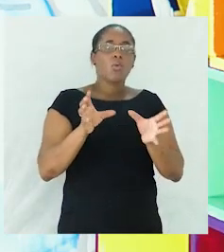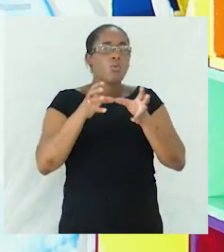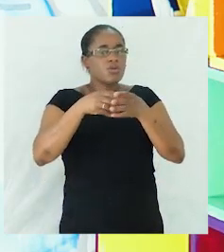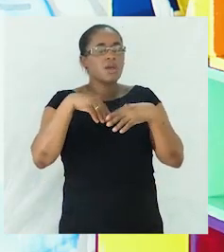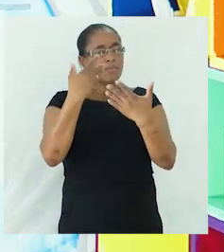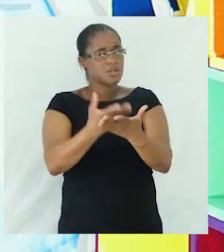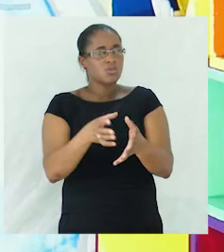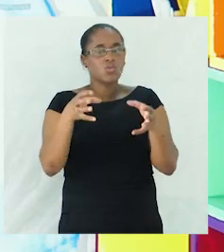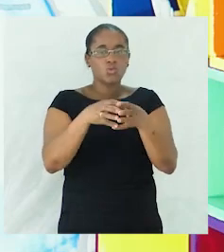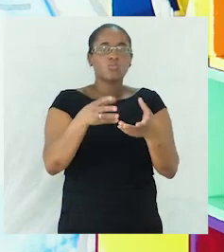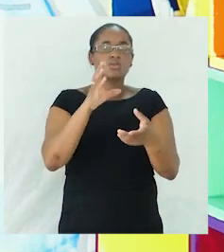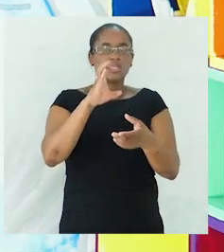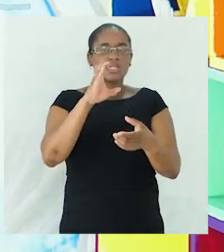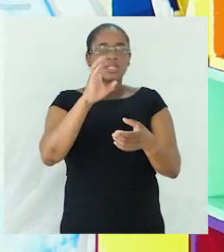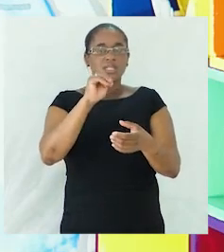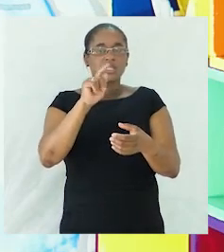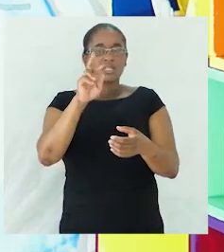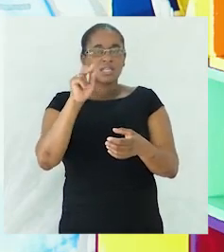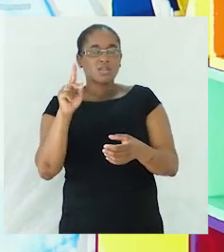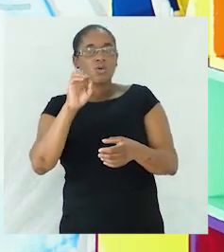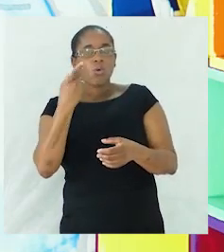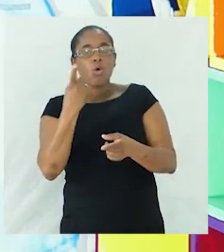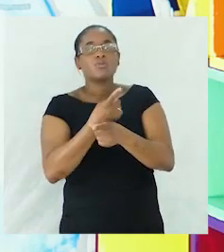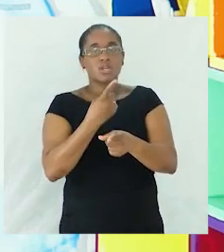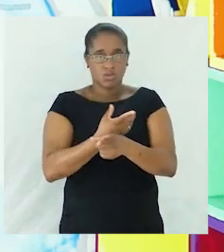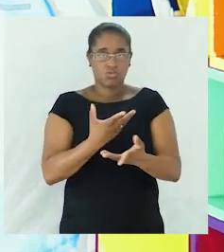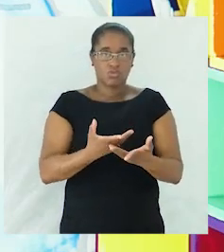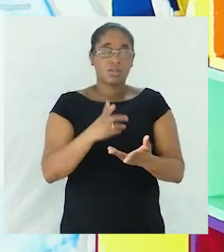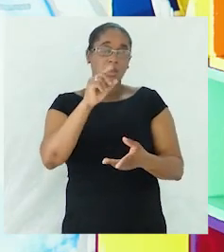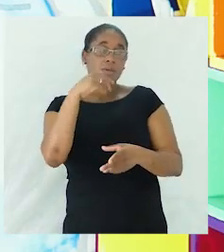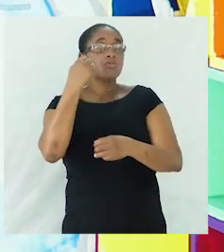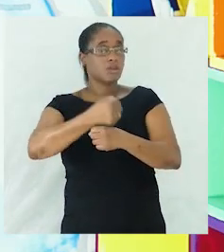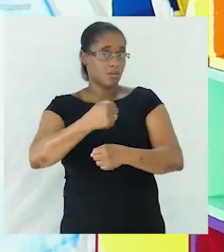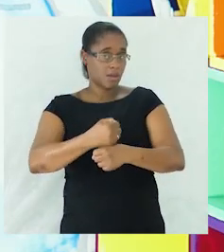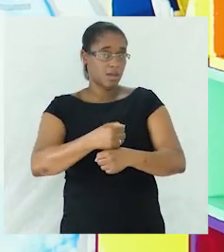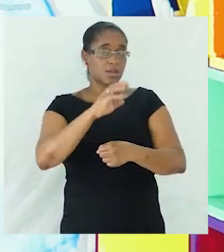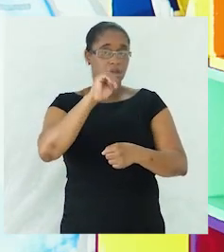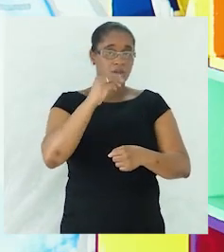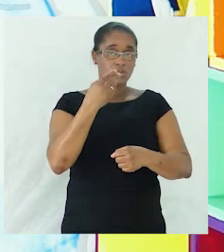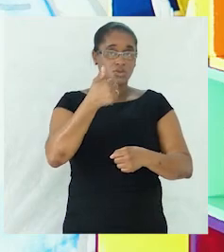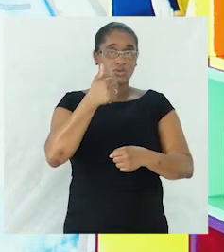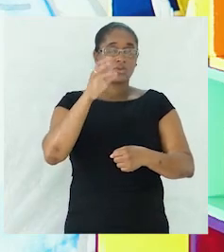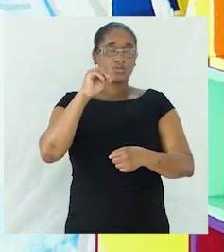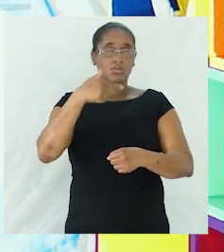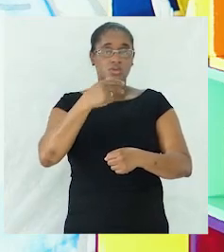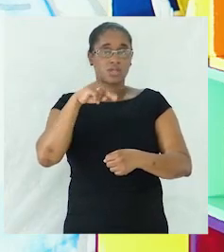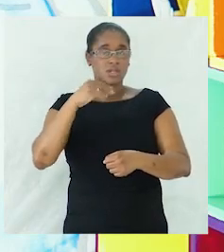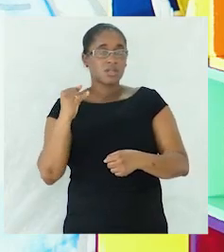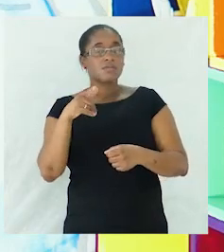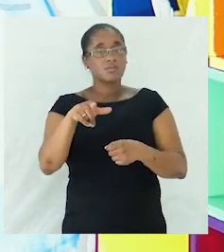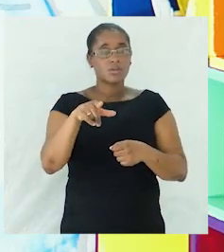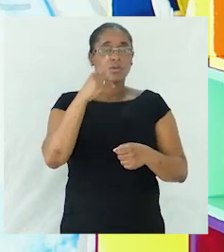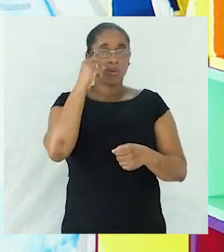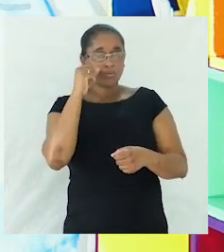seres ou objetos e revimos também que os substantivos se flexionam em género masculino e